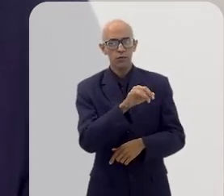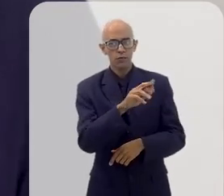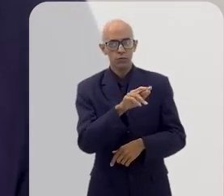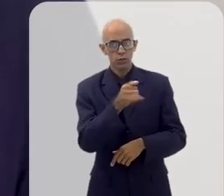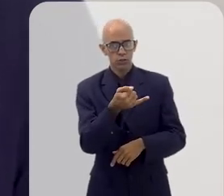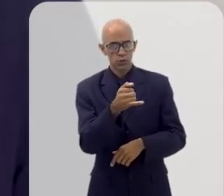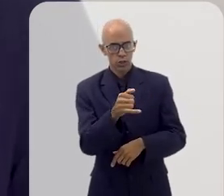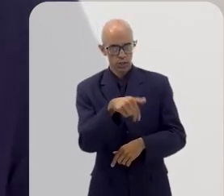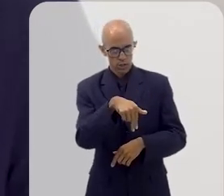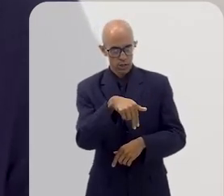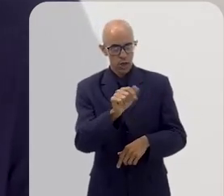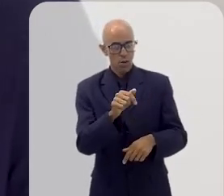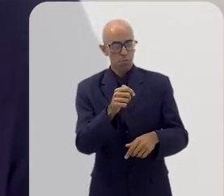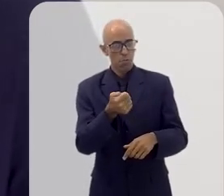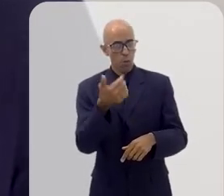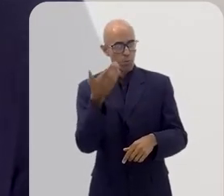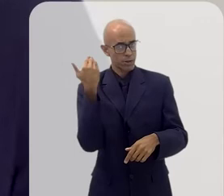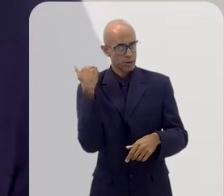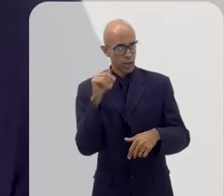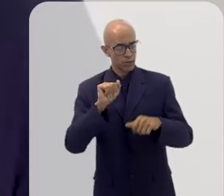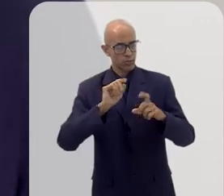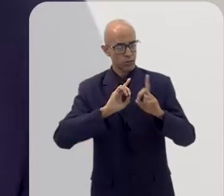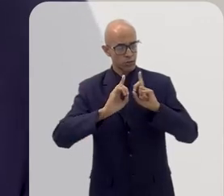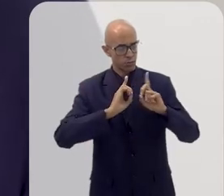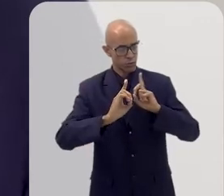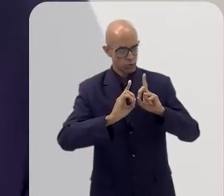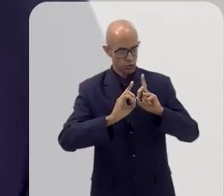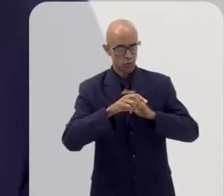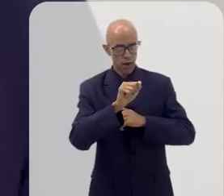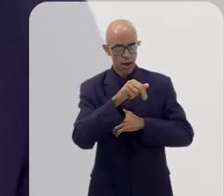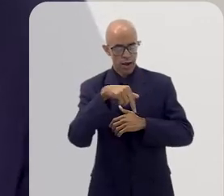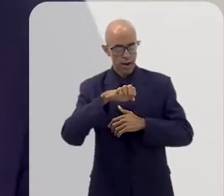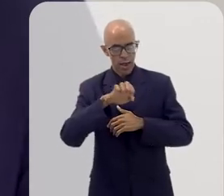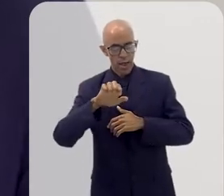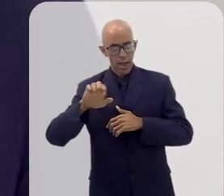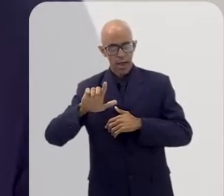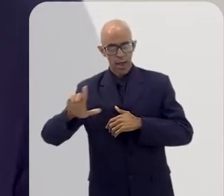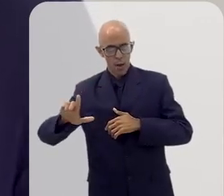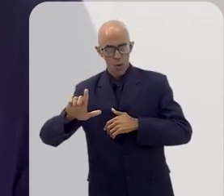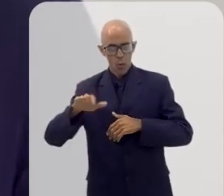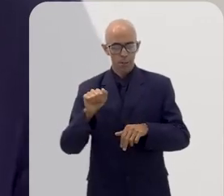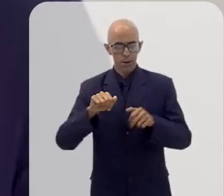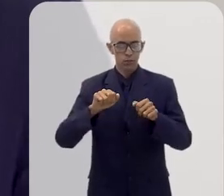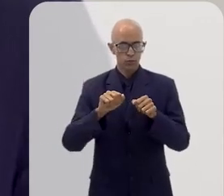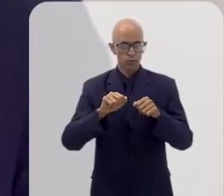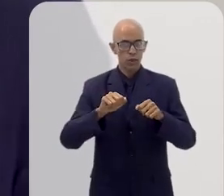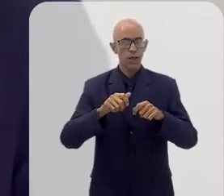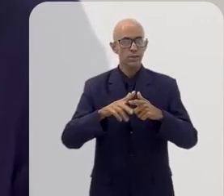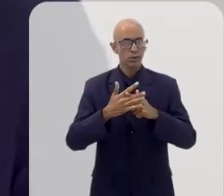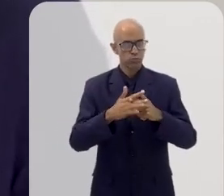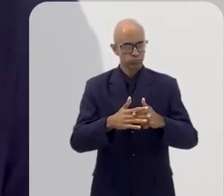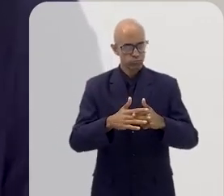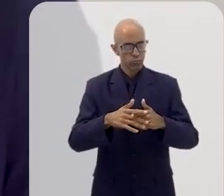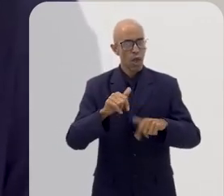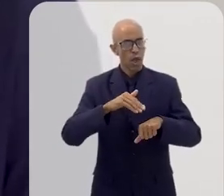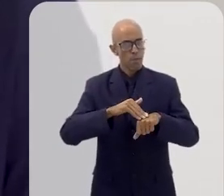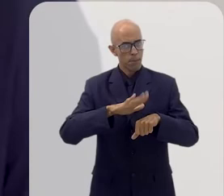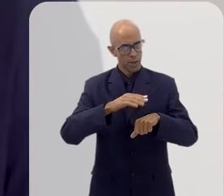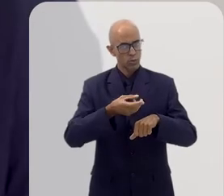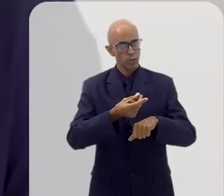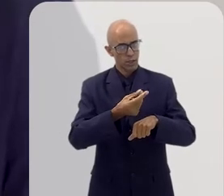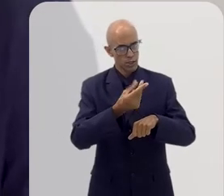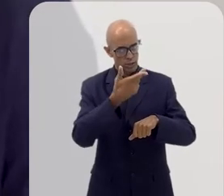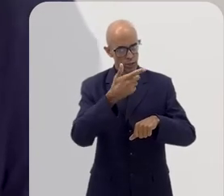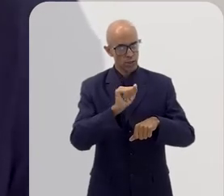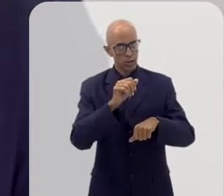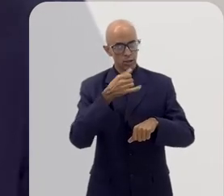Recentemente, esses aumentos foram todos debatidos com a ANEEL, para poder justamente dar uma equalizada, porque o aumento de